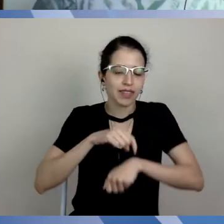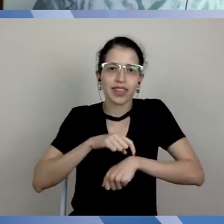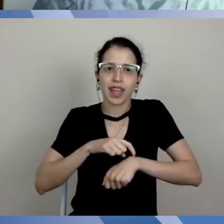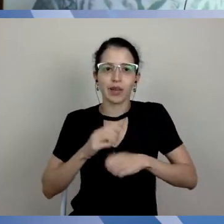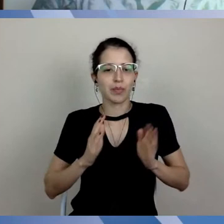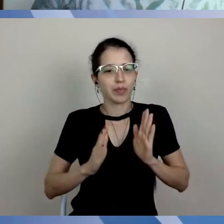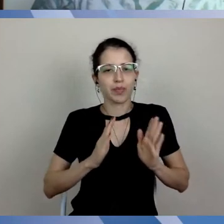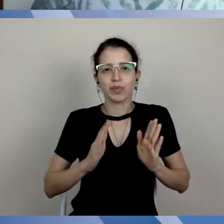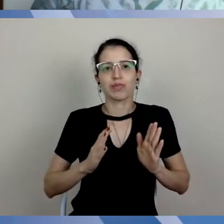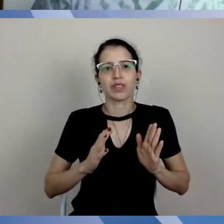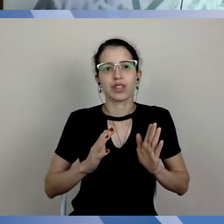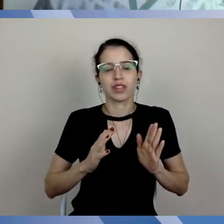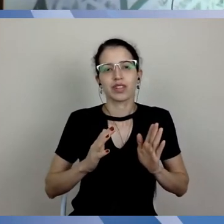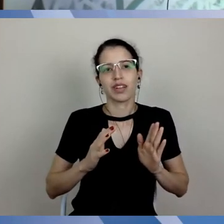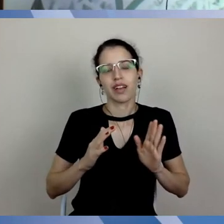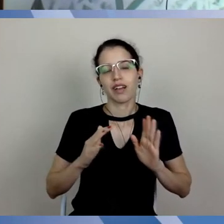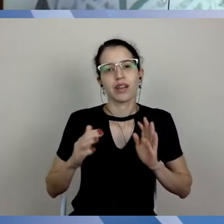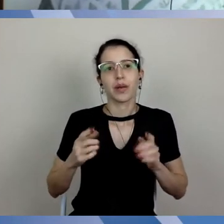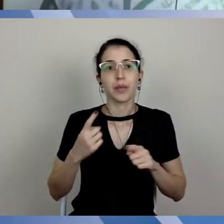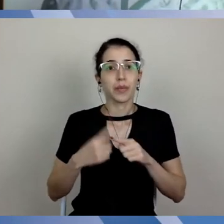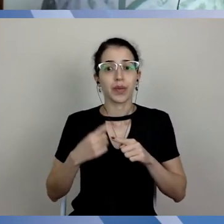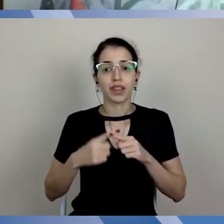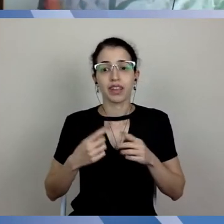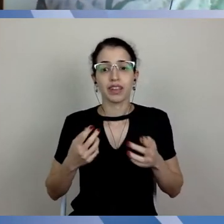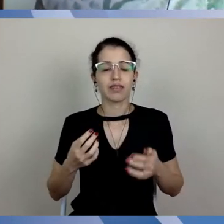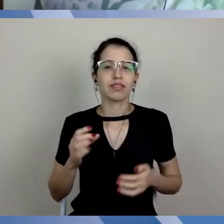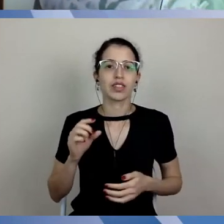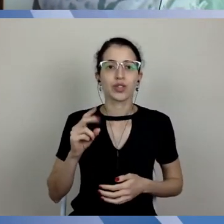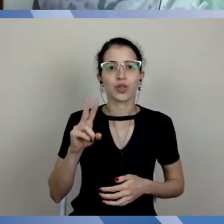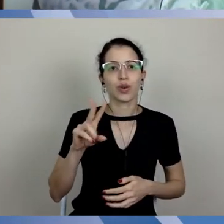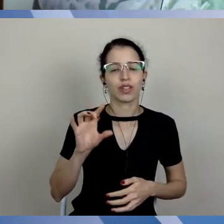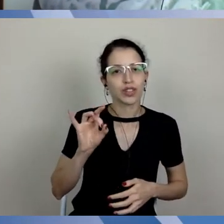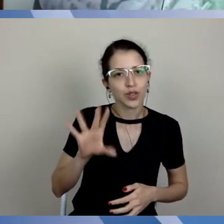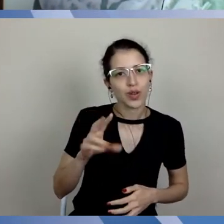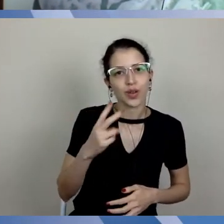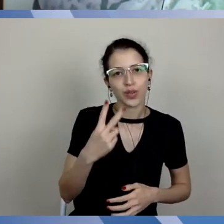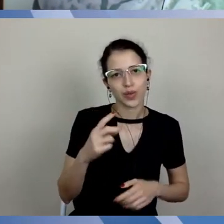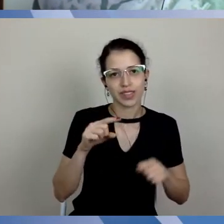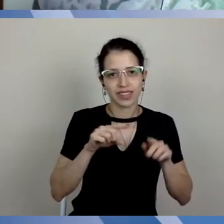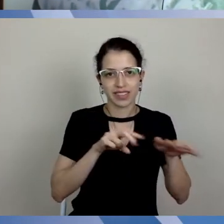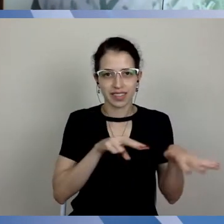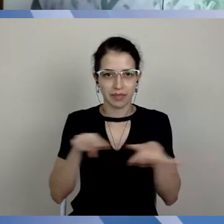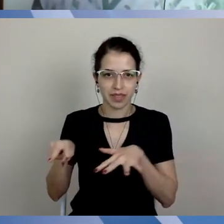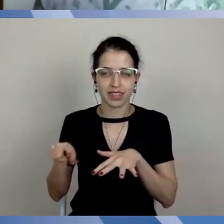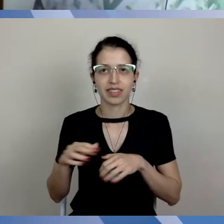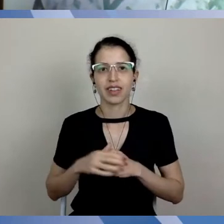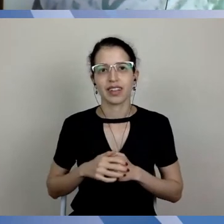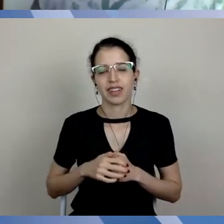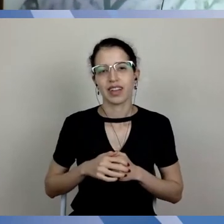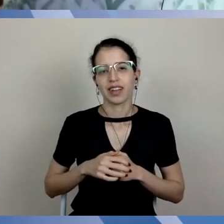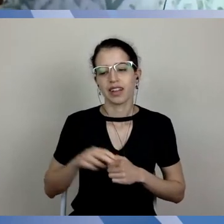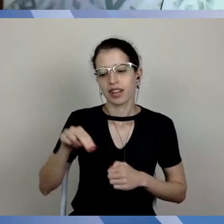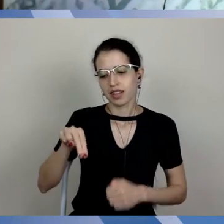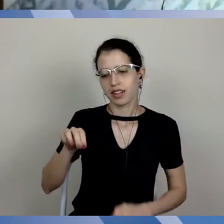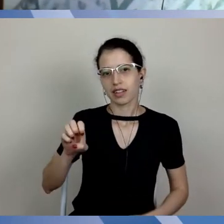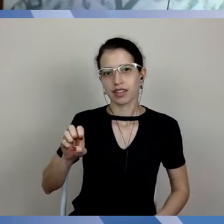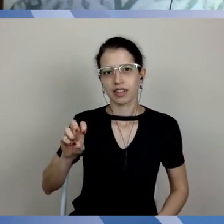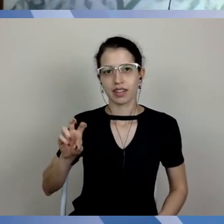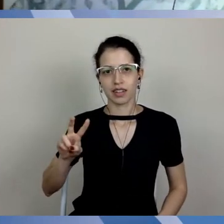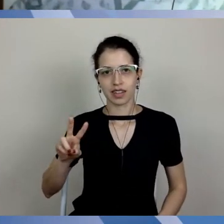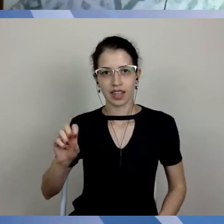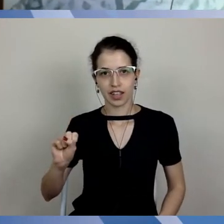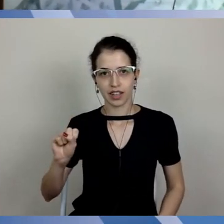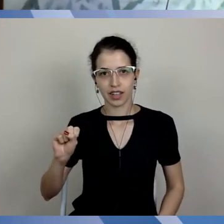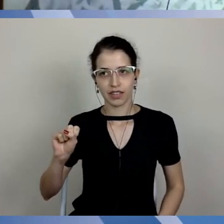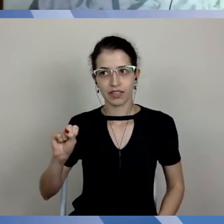criado há menos de duas semanas e o Neves está previsto a conclusão dele agora na semana que vem porque ele depende de indicação de várias